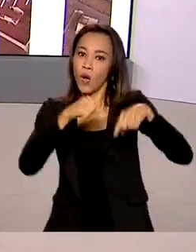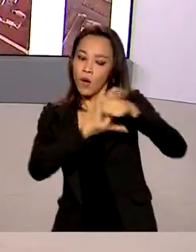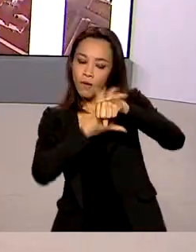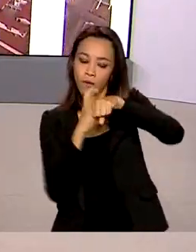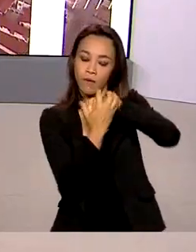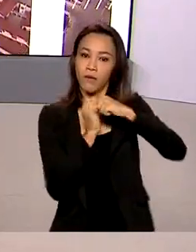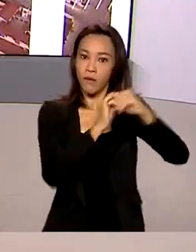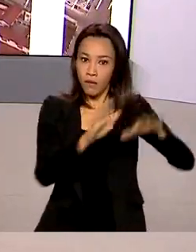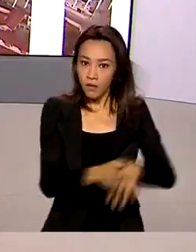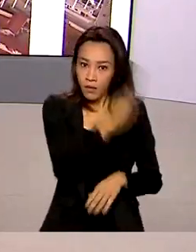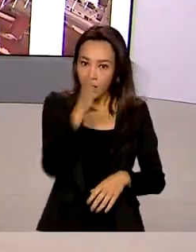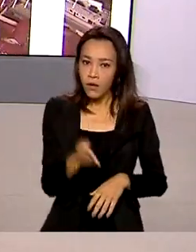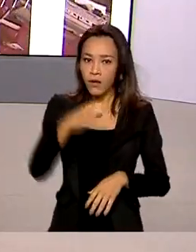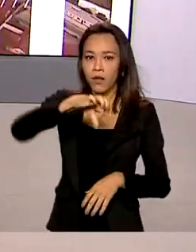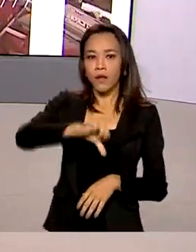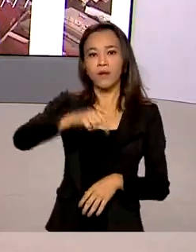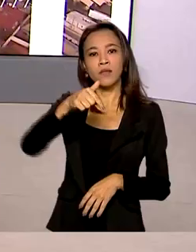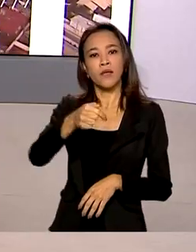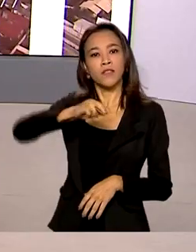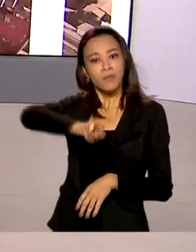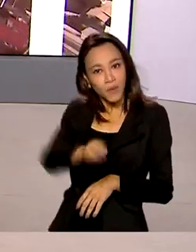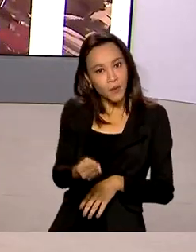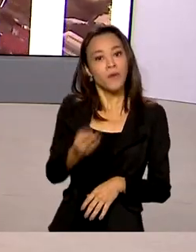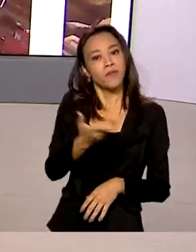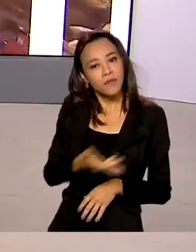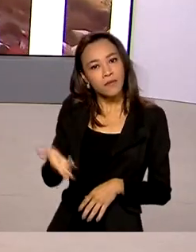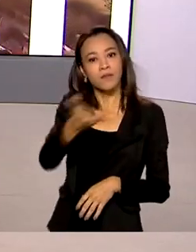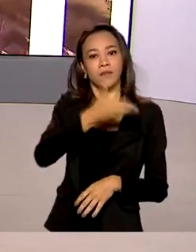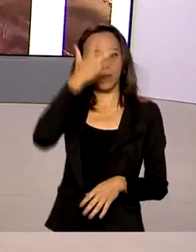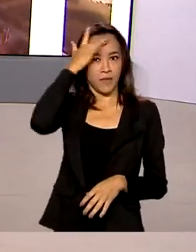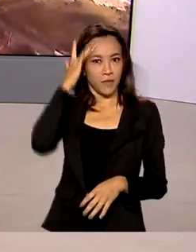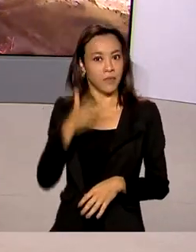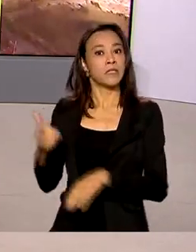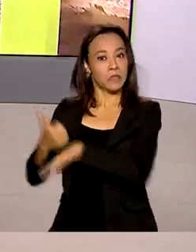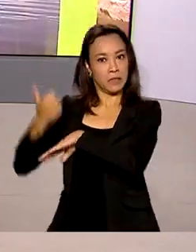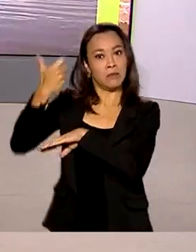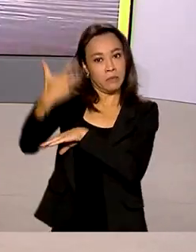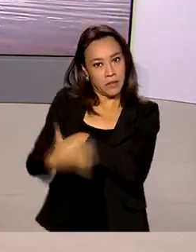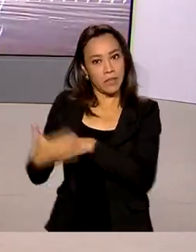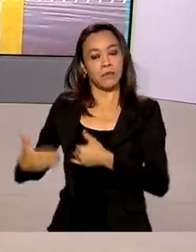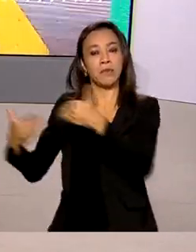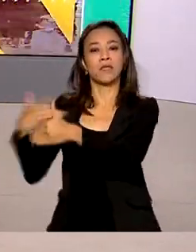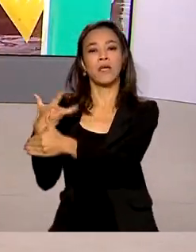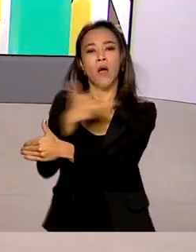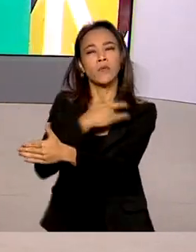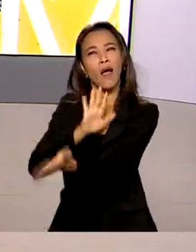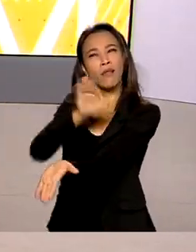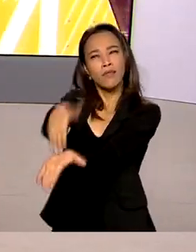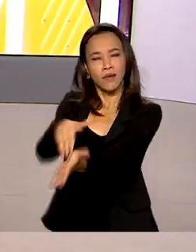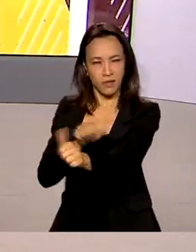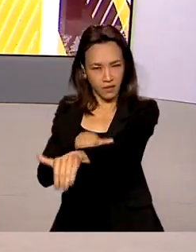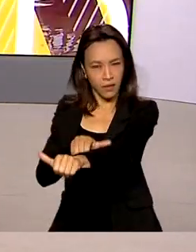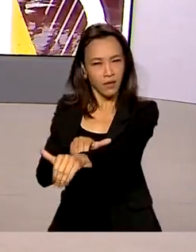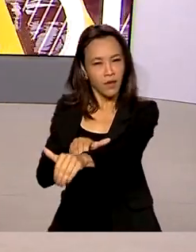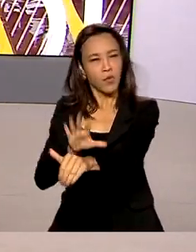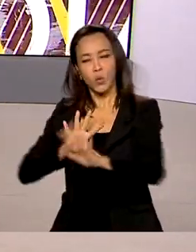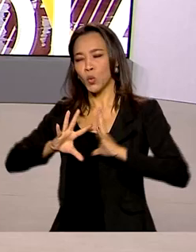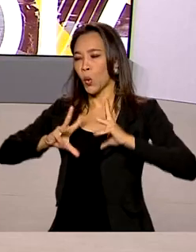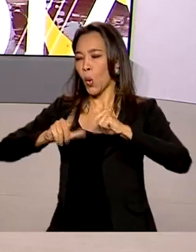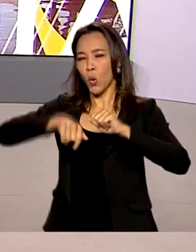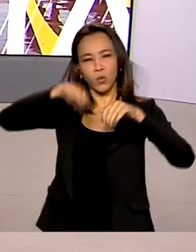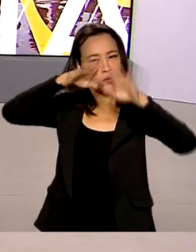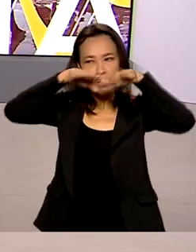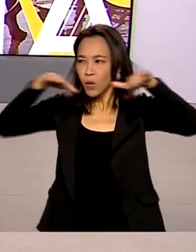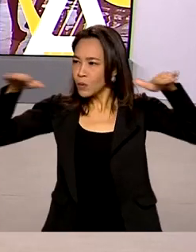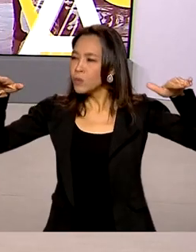mais de 97 milhões de brasileiros. Segundo o Ministério da Saúde, a previsão é de que até setembro, todos os adultos